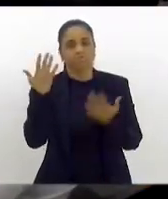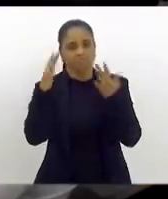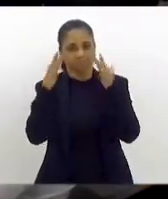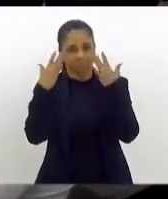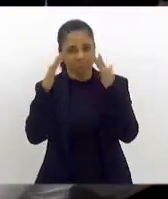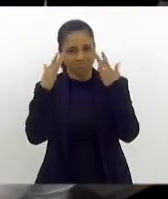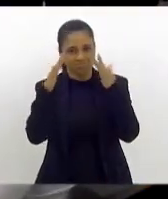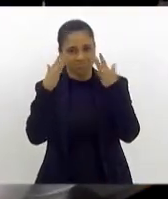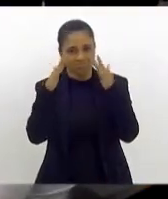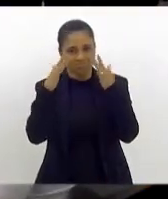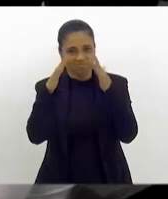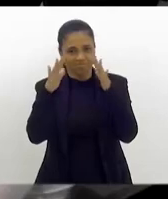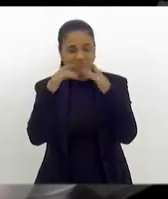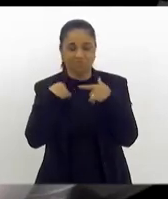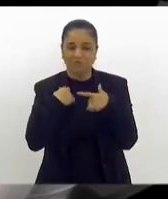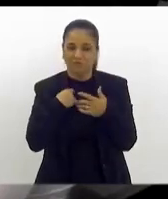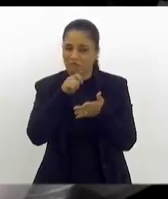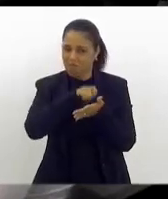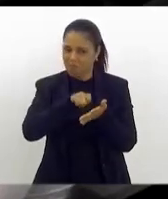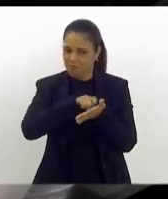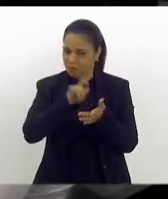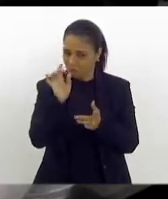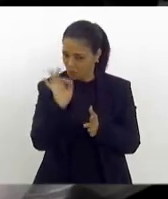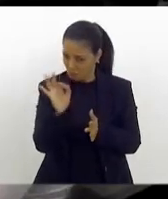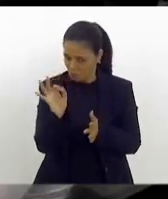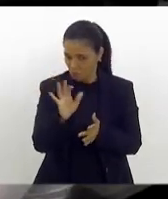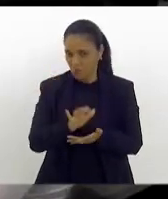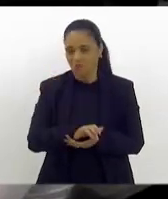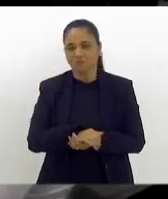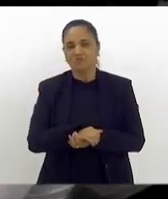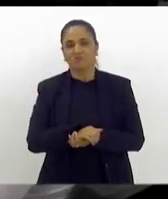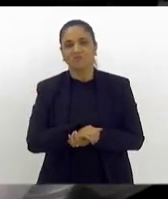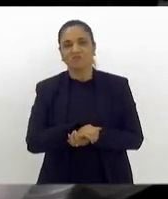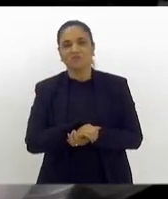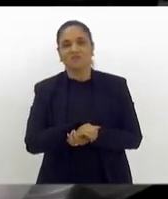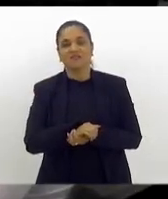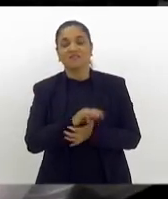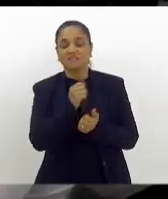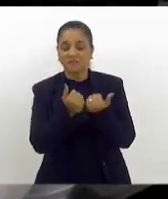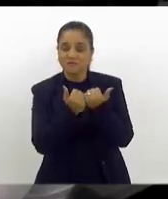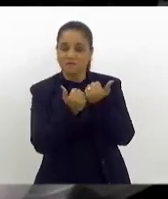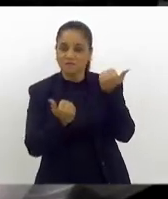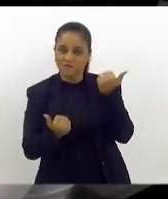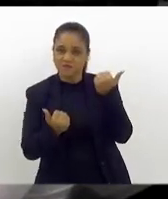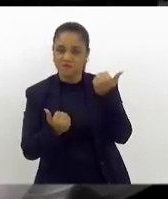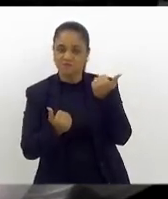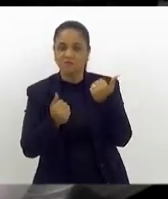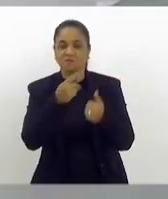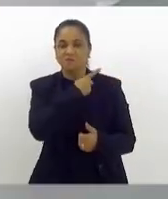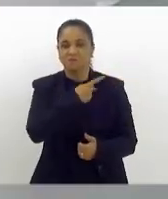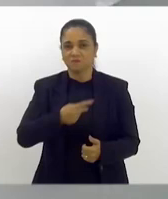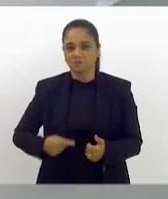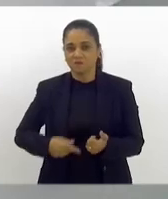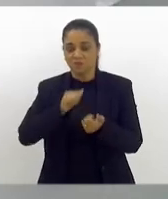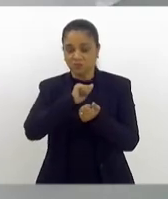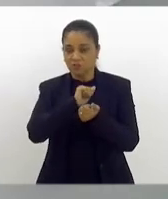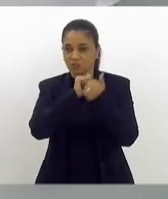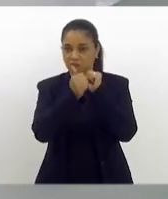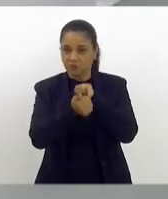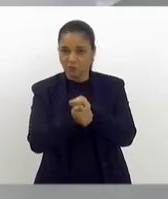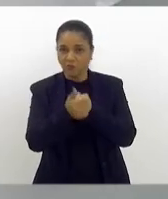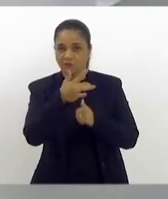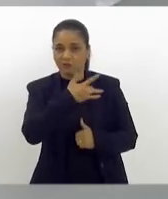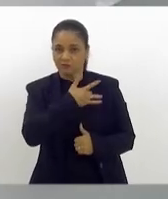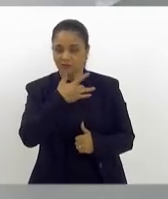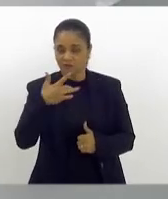Isso não estava no script. Vice-presidente de Esporte para a Saúde e PCD,